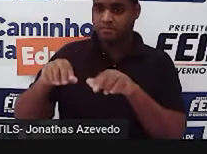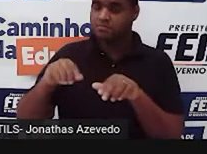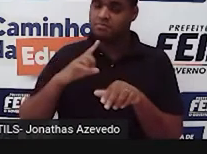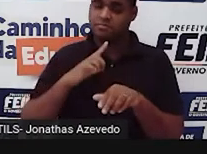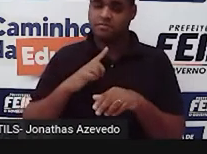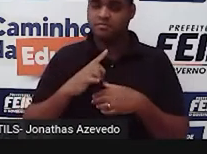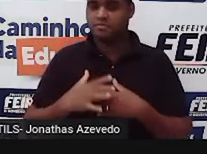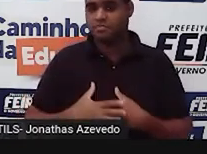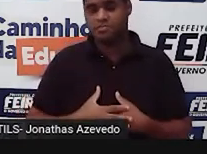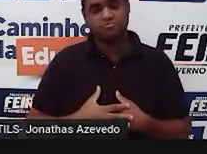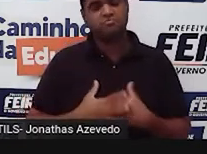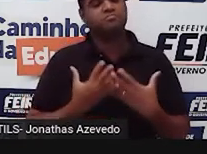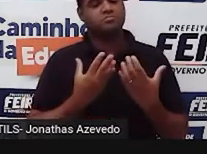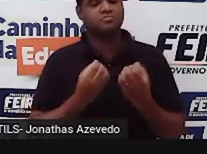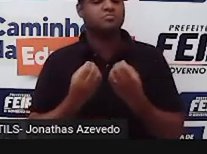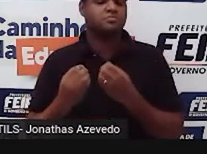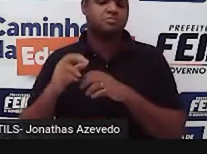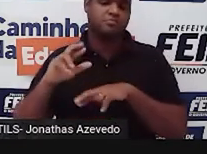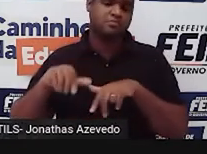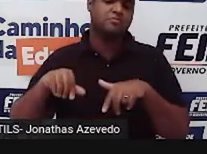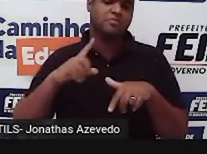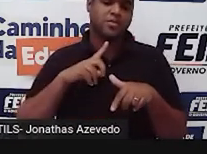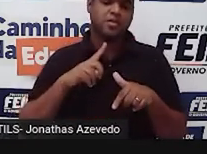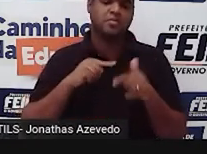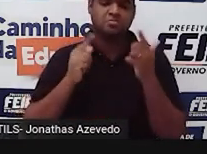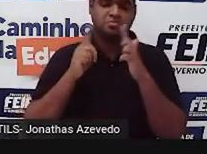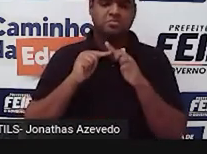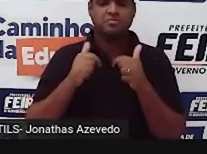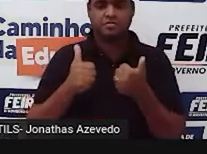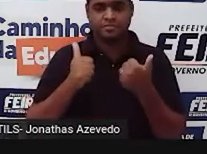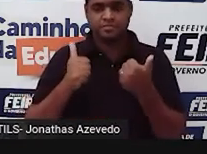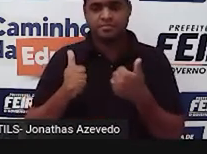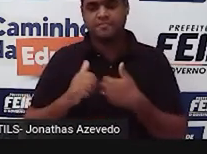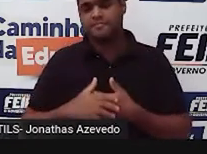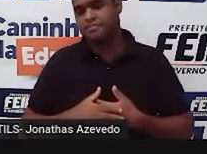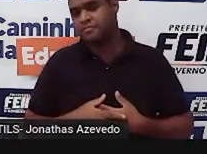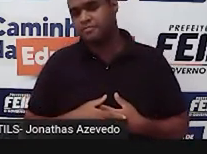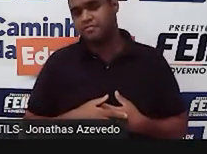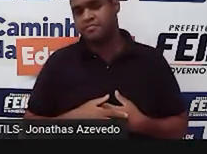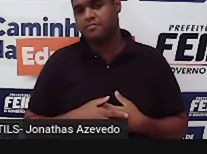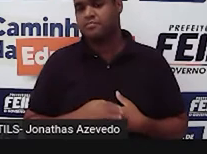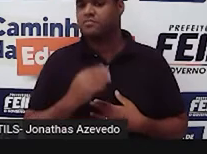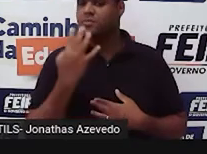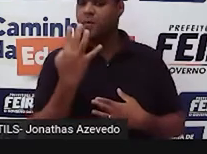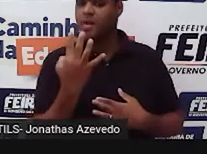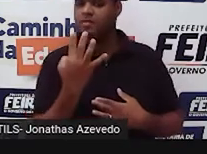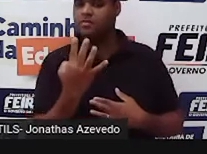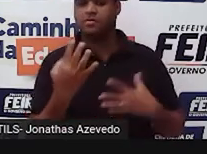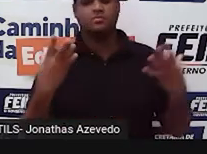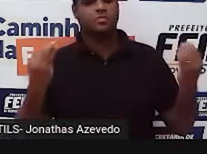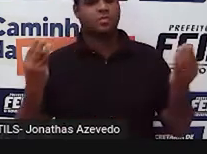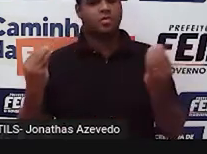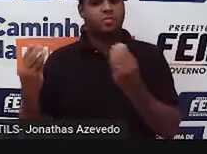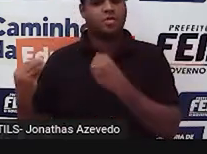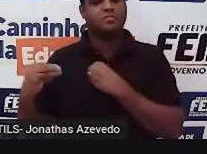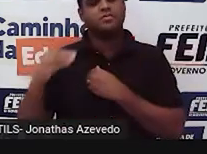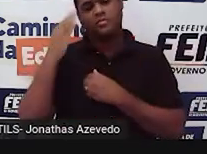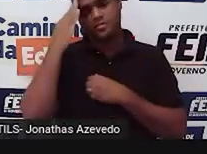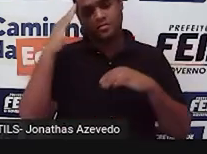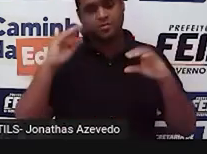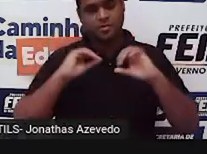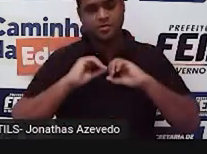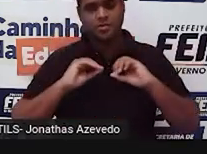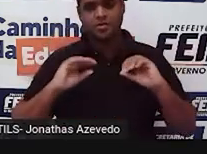Professor, a maioria das coisas que veio aí, eu consegui entender direitinho. Quatro em verde, bastante. Professor,